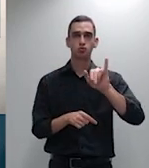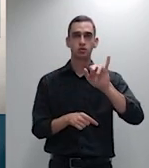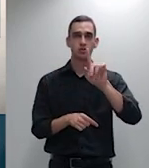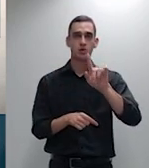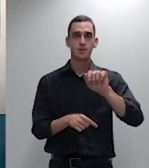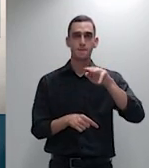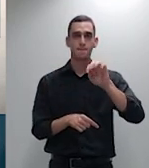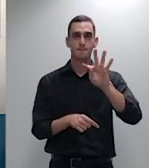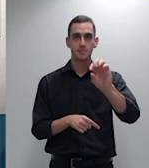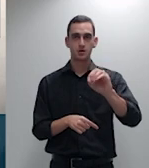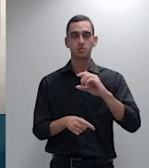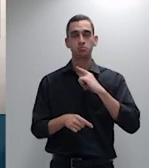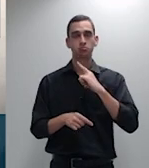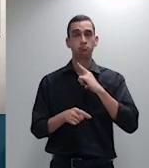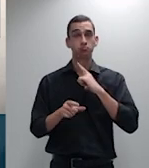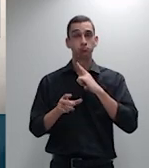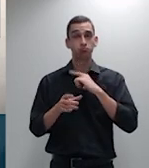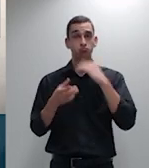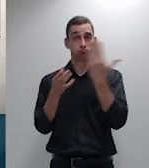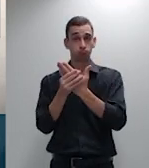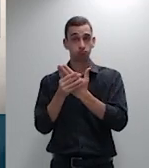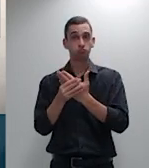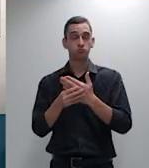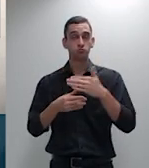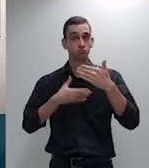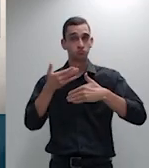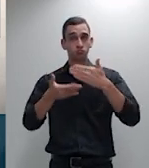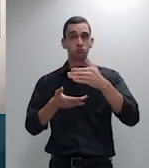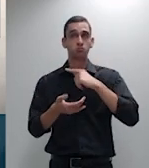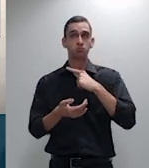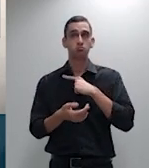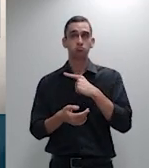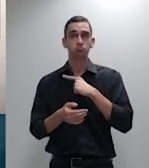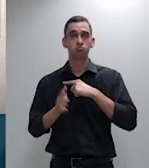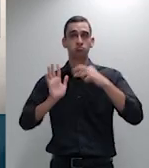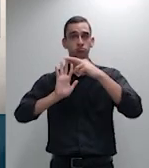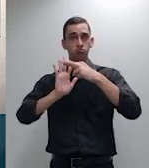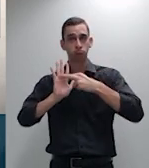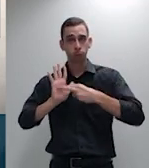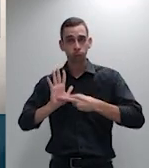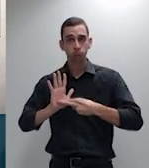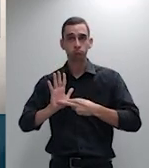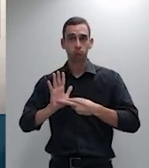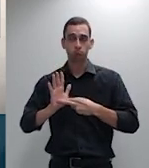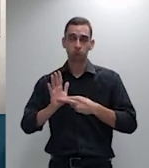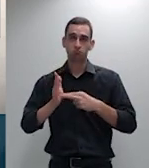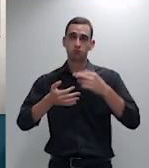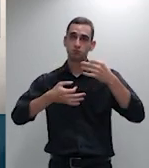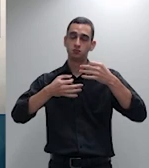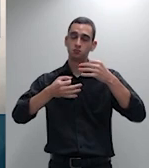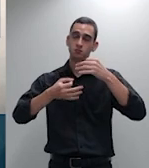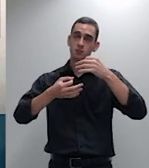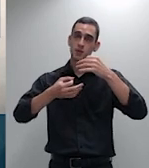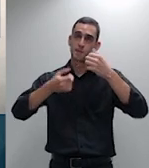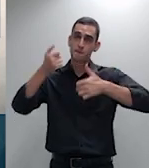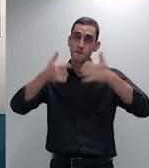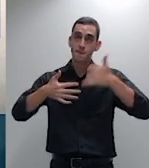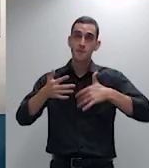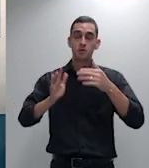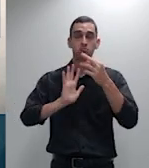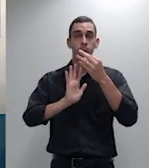mitigação à regra da rescindibilidade restrita às decisões que configurada a coisa julgada